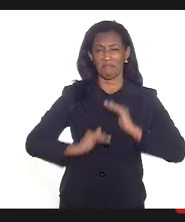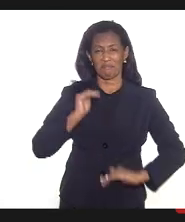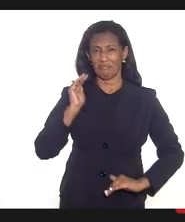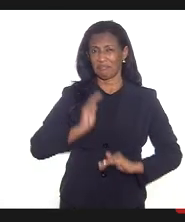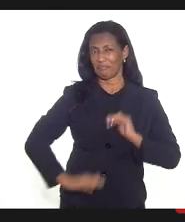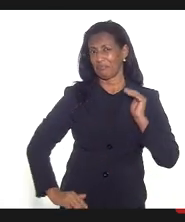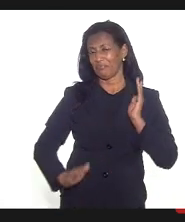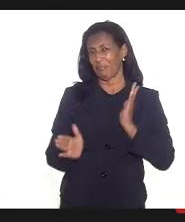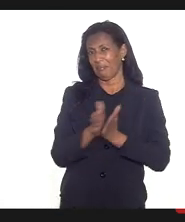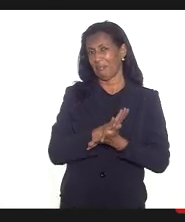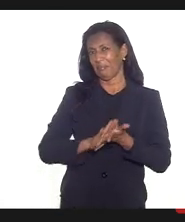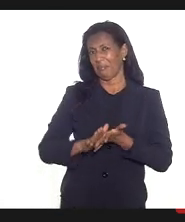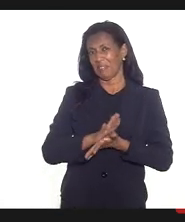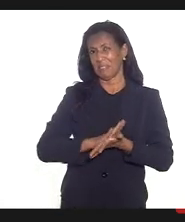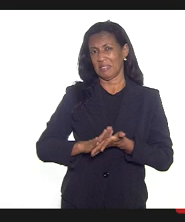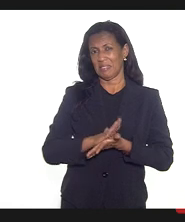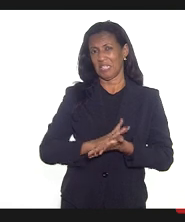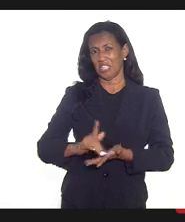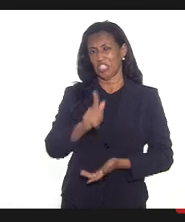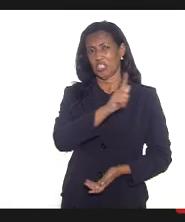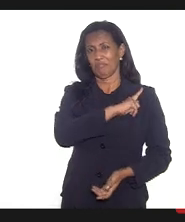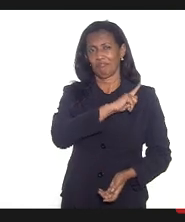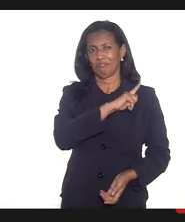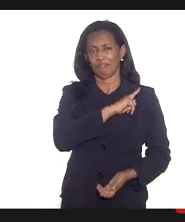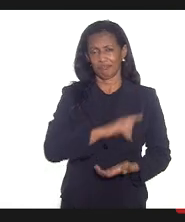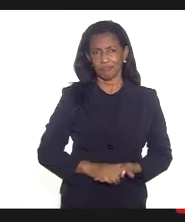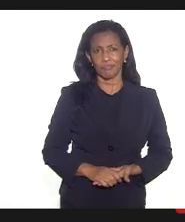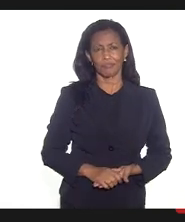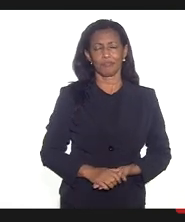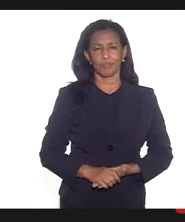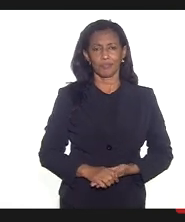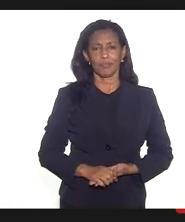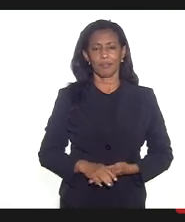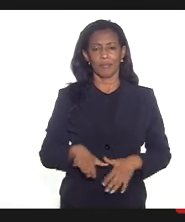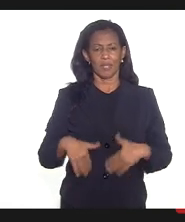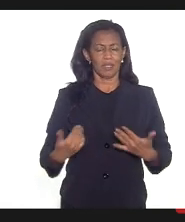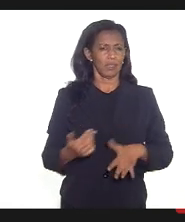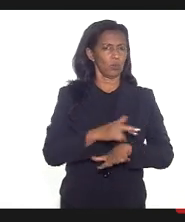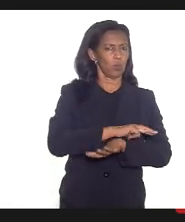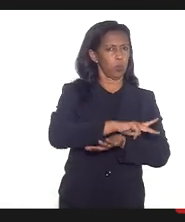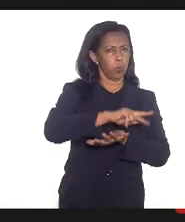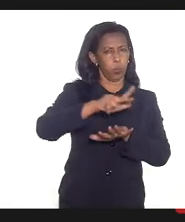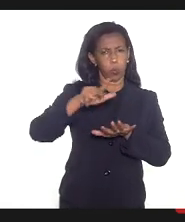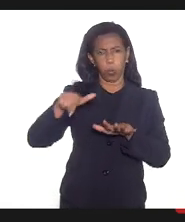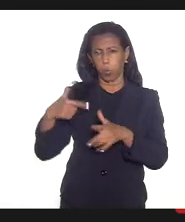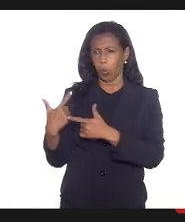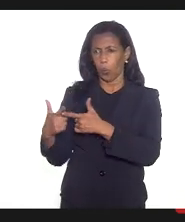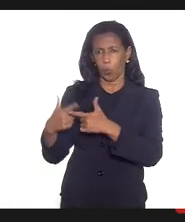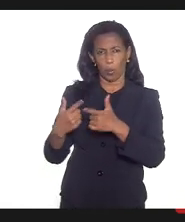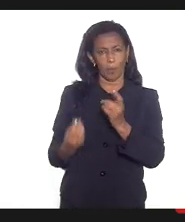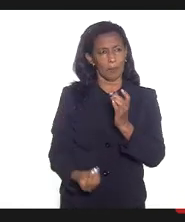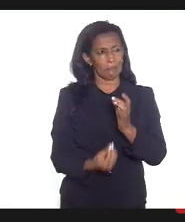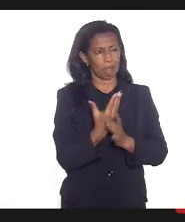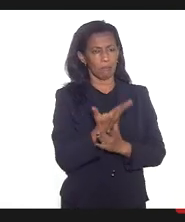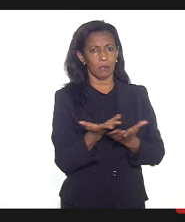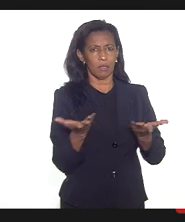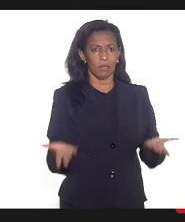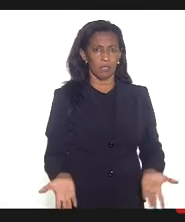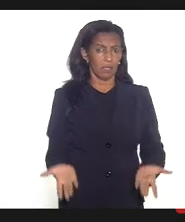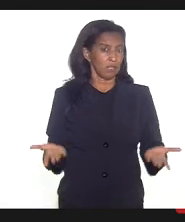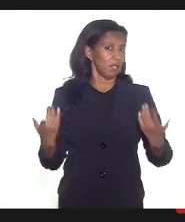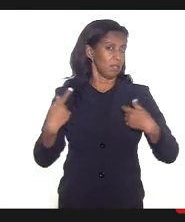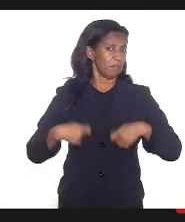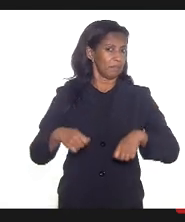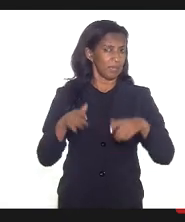de fazer gestão são várias questões que são trazidas aqui e que a gente